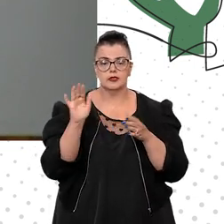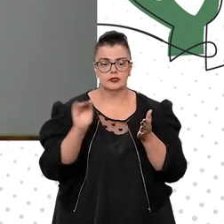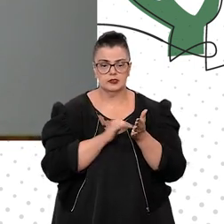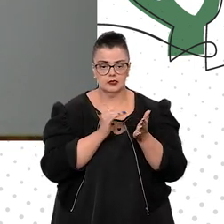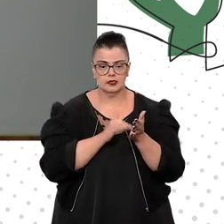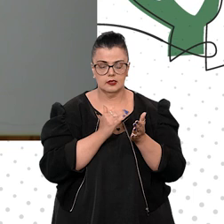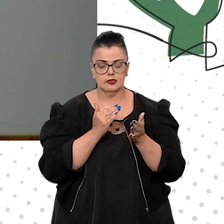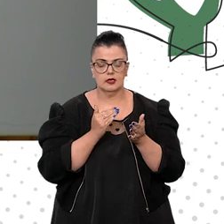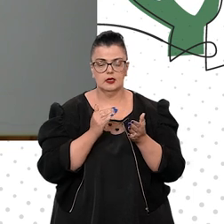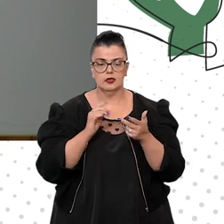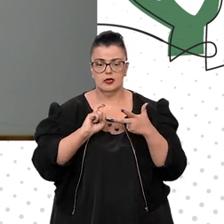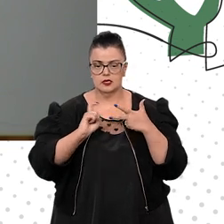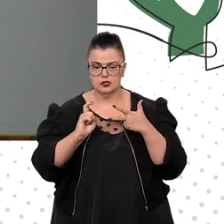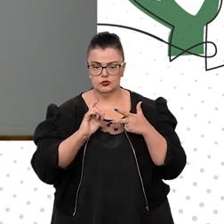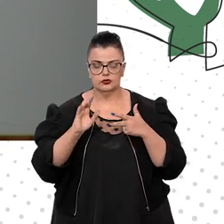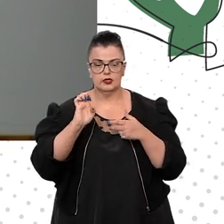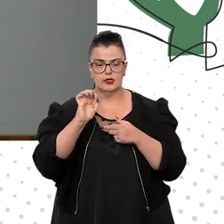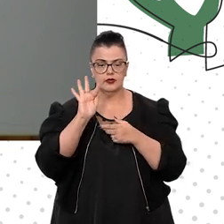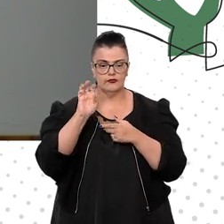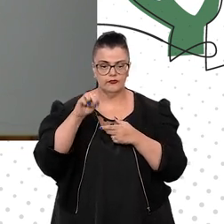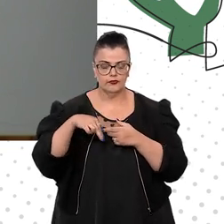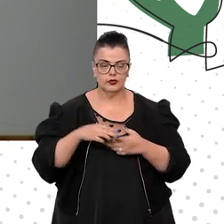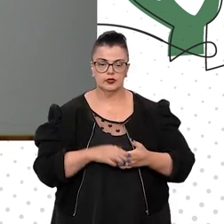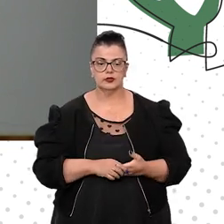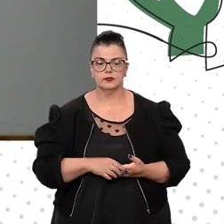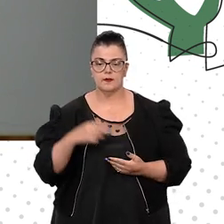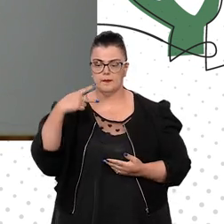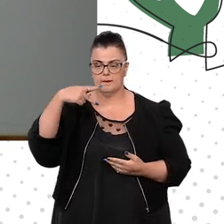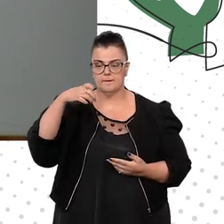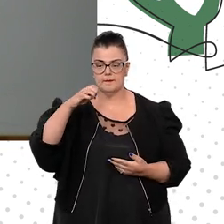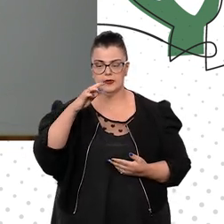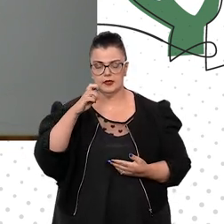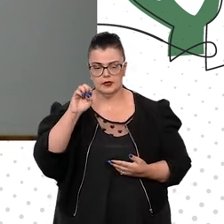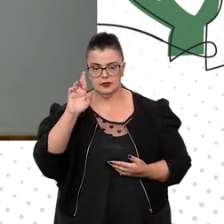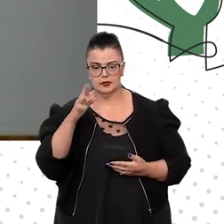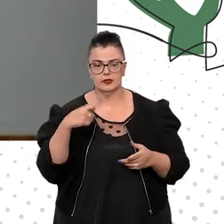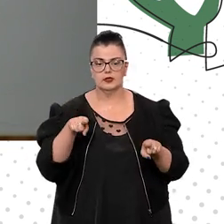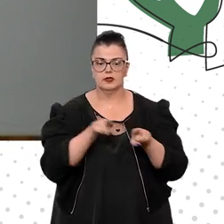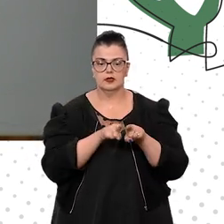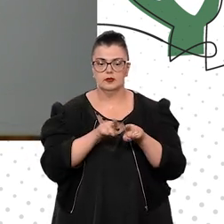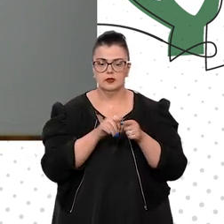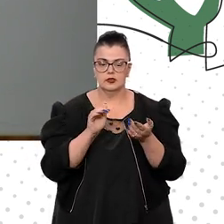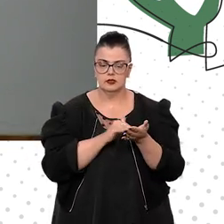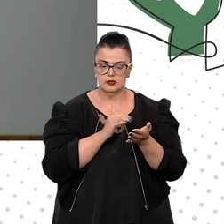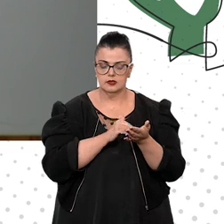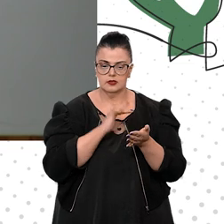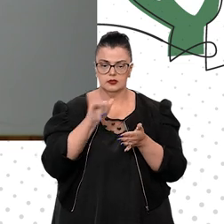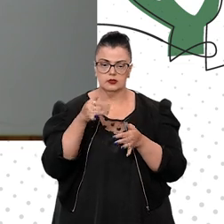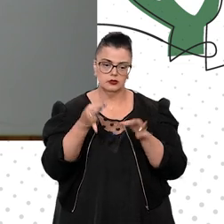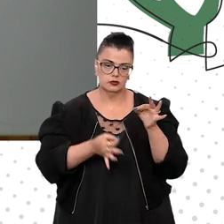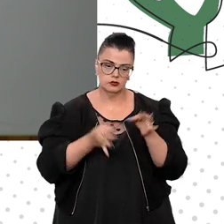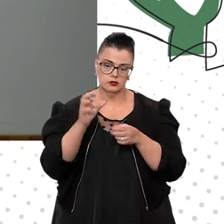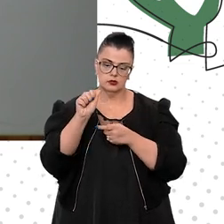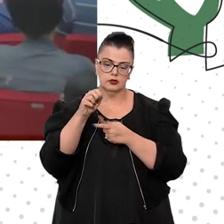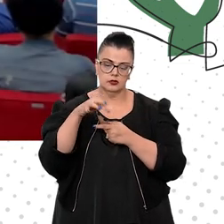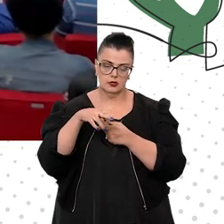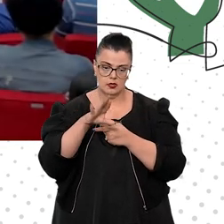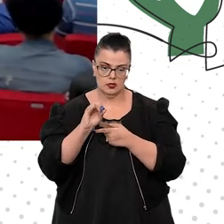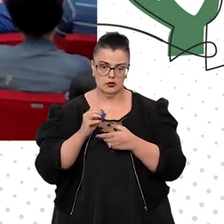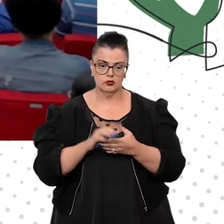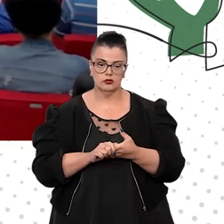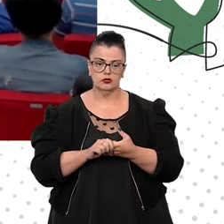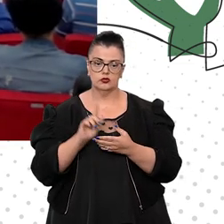o doutor Leonardo Peter da Silva, o secretário-judicial, o doutor Antônio Augusto